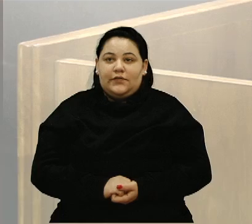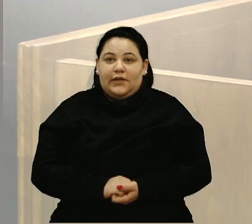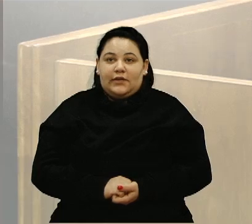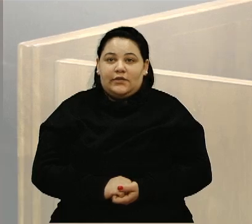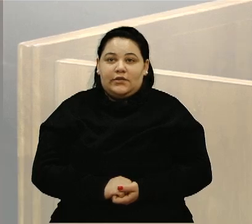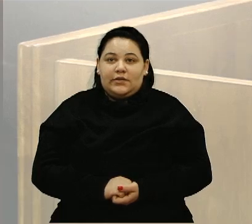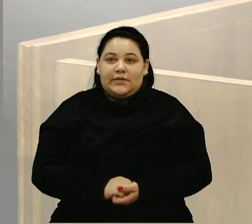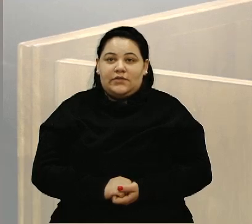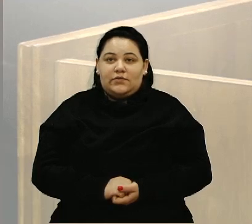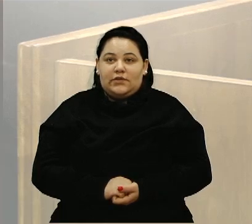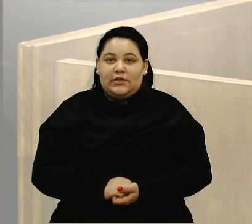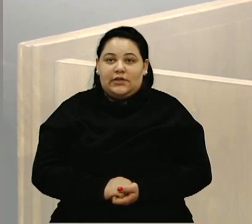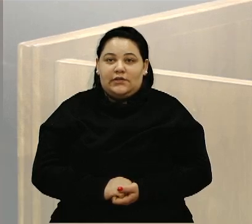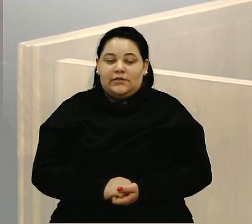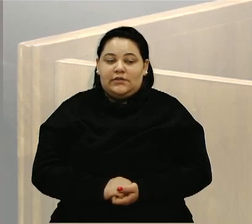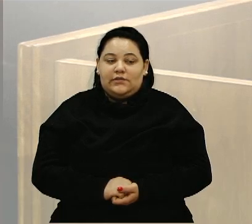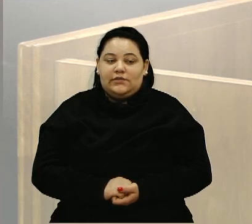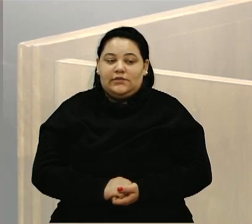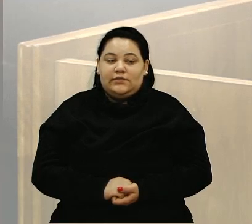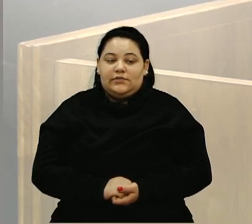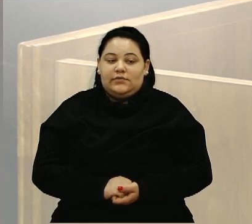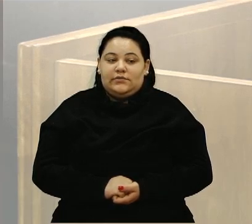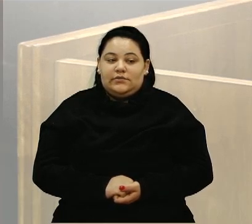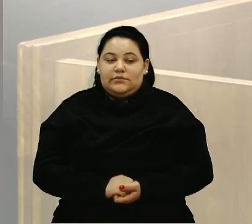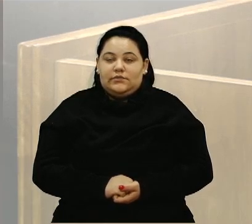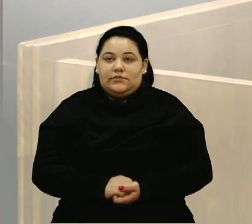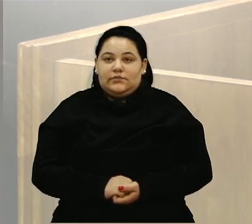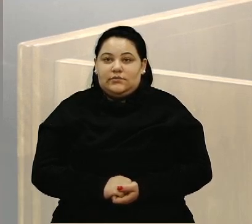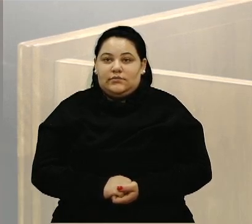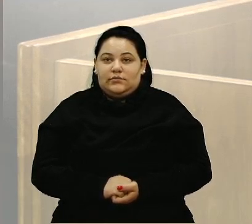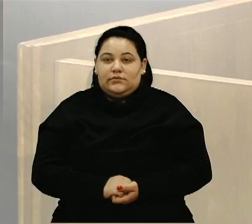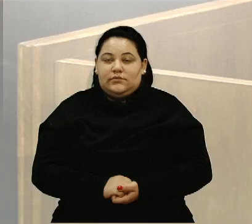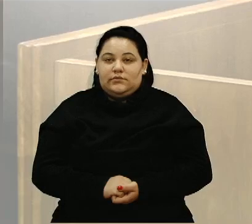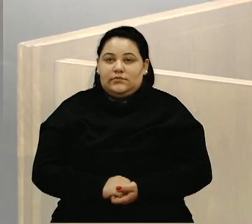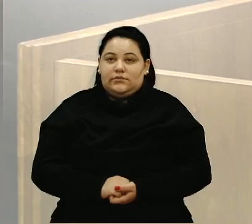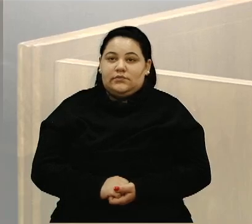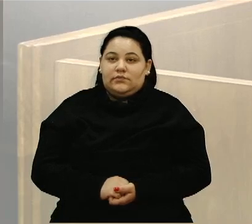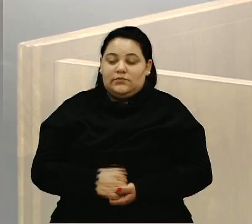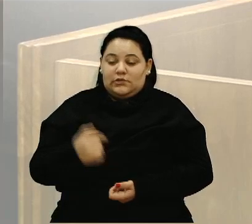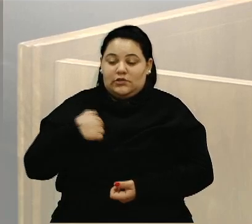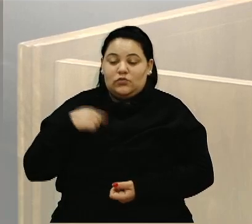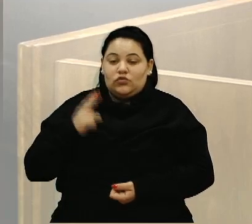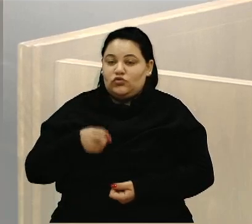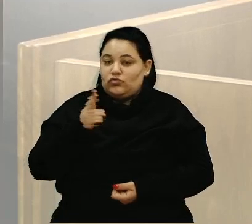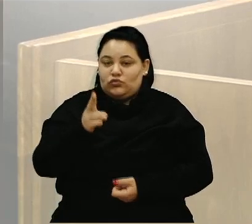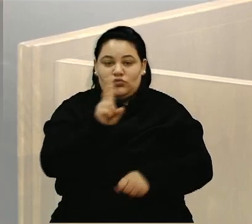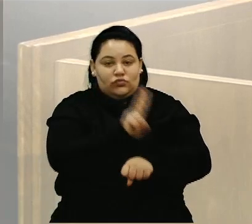Eu sigo na zeladoria da cidade.